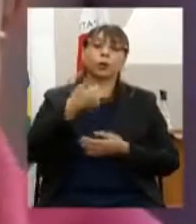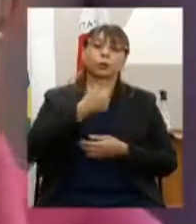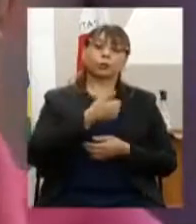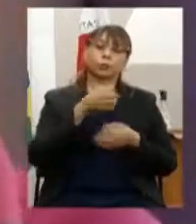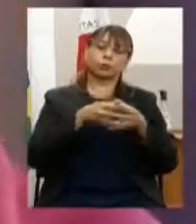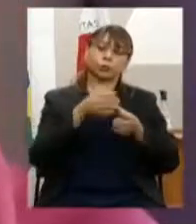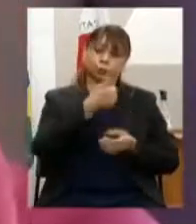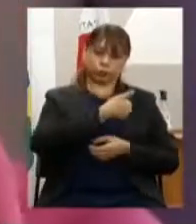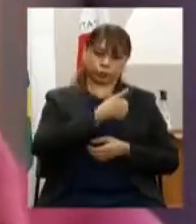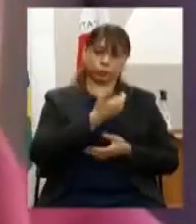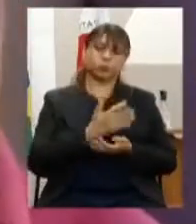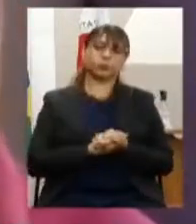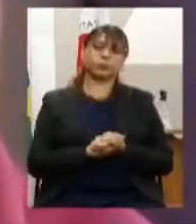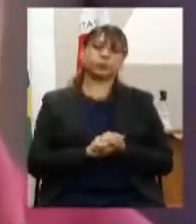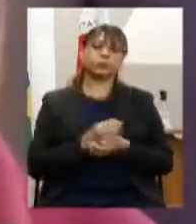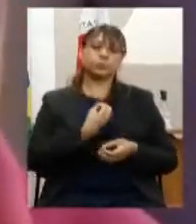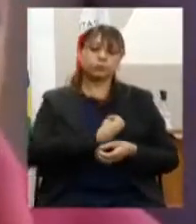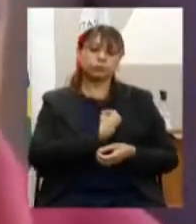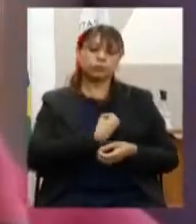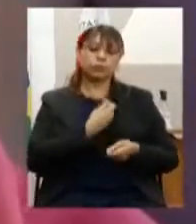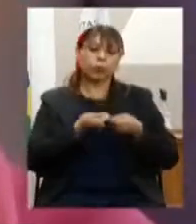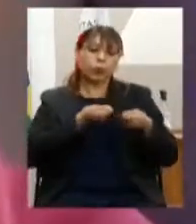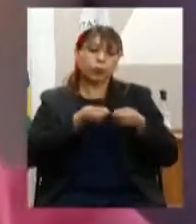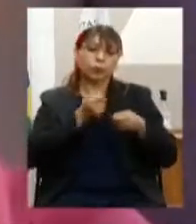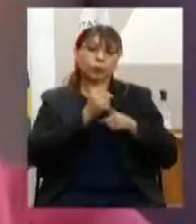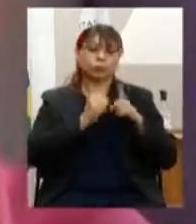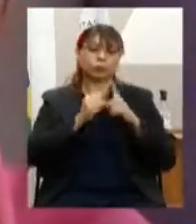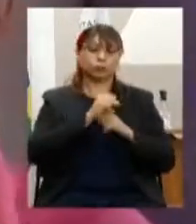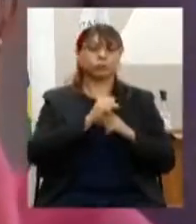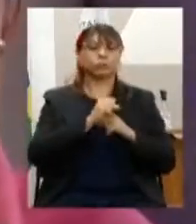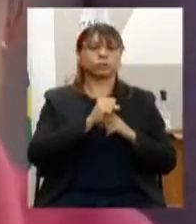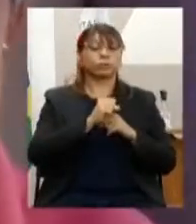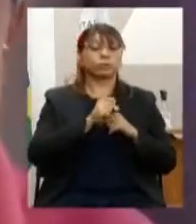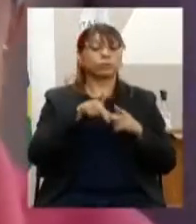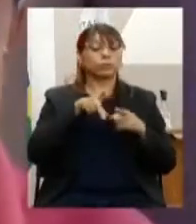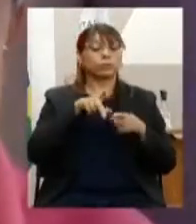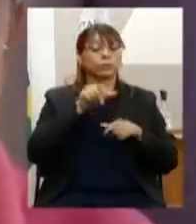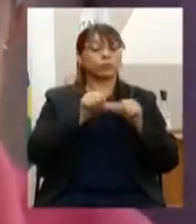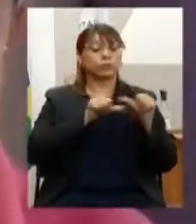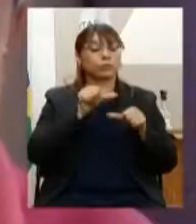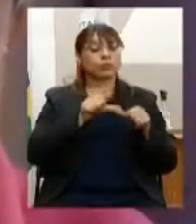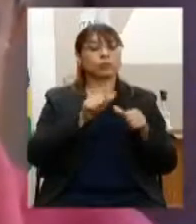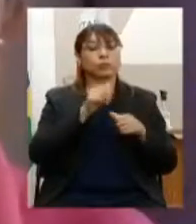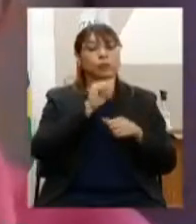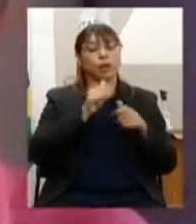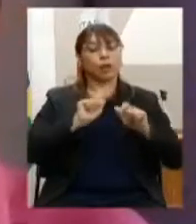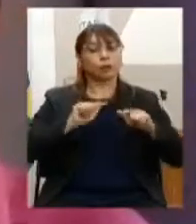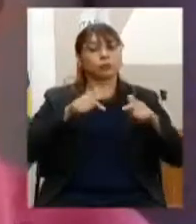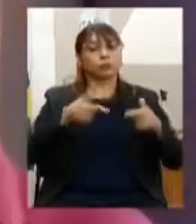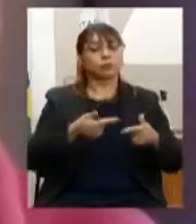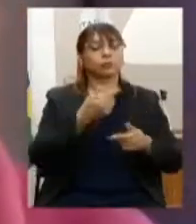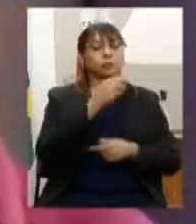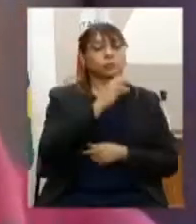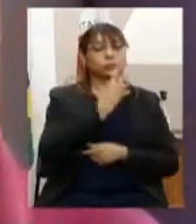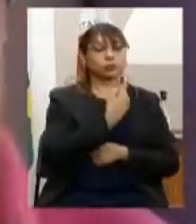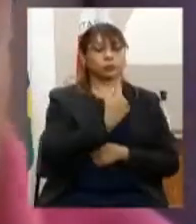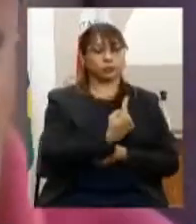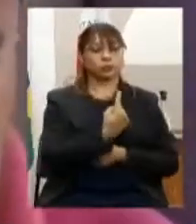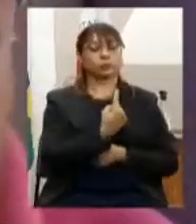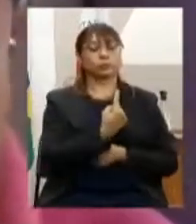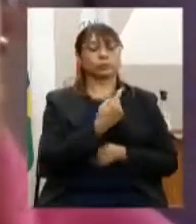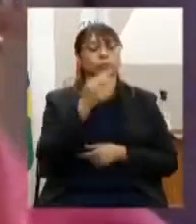Participação e Controle Social. Alterar a ação 4.1.12, Promoção da